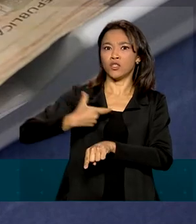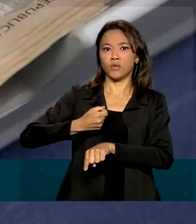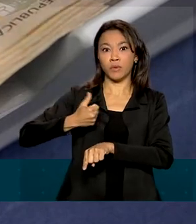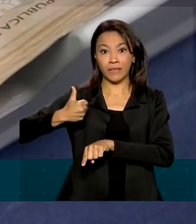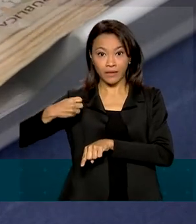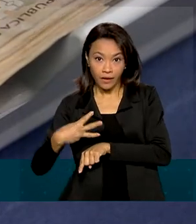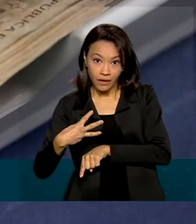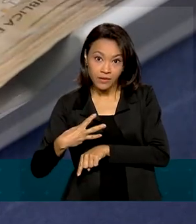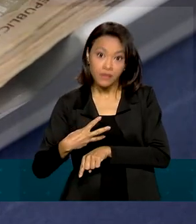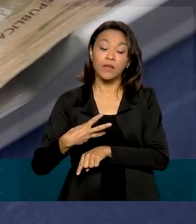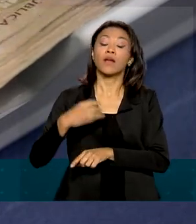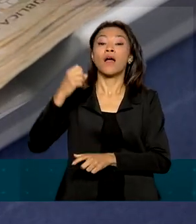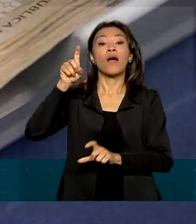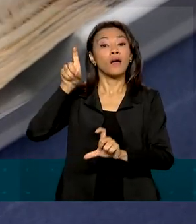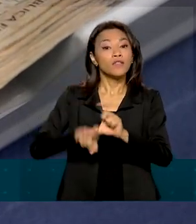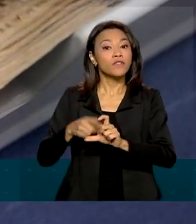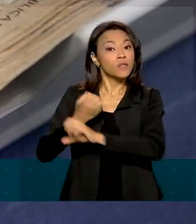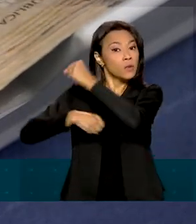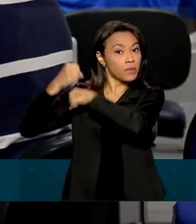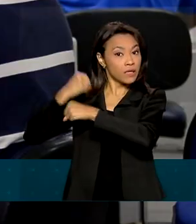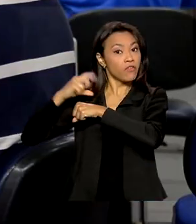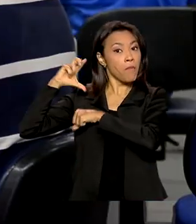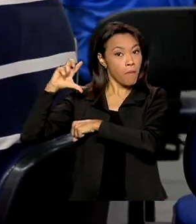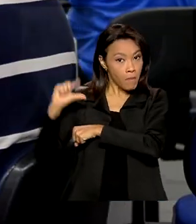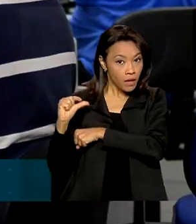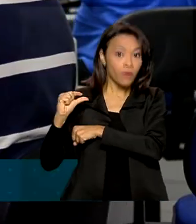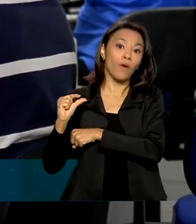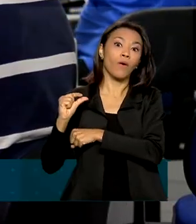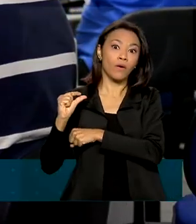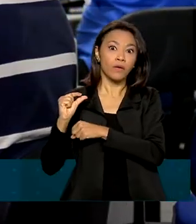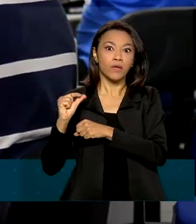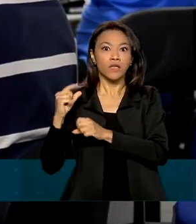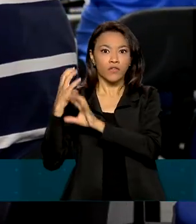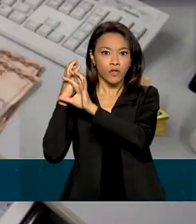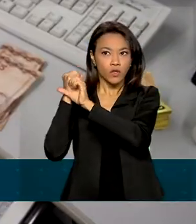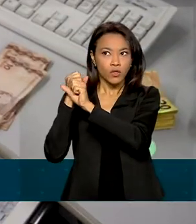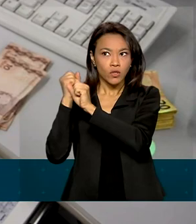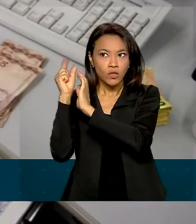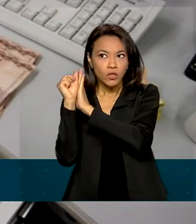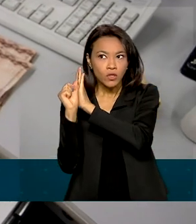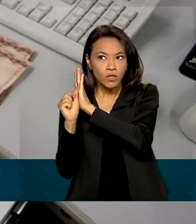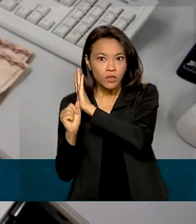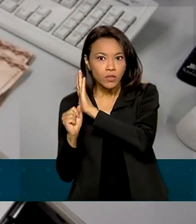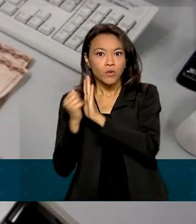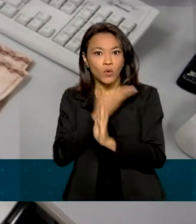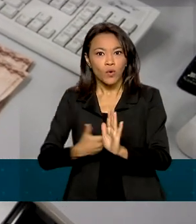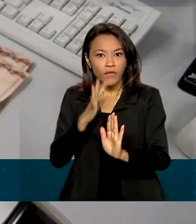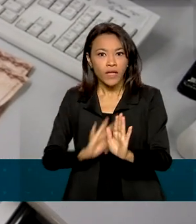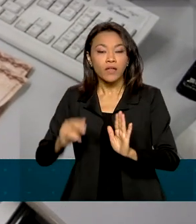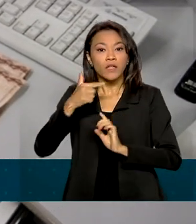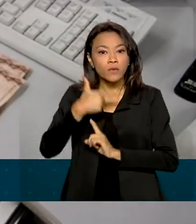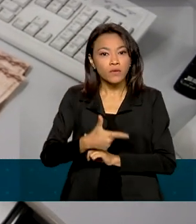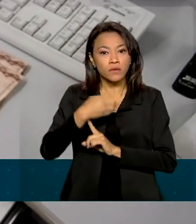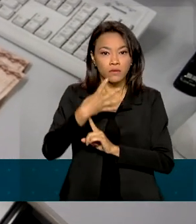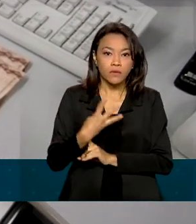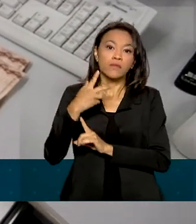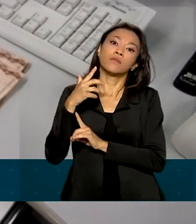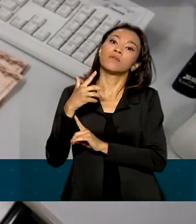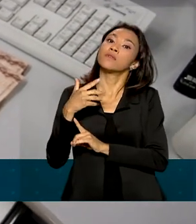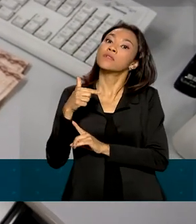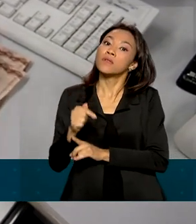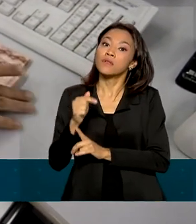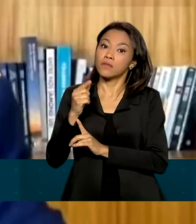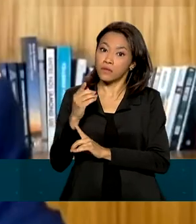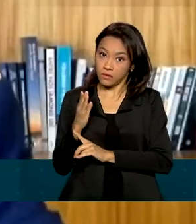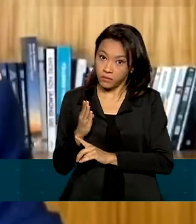déficit do ano passado foi bem menor do que o previsto no orçamento da União, que era de R 247 bilhões.